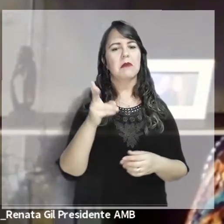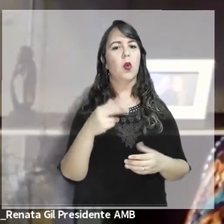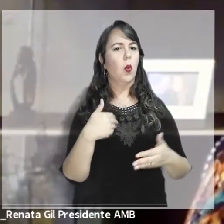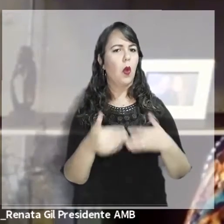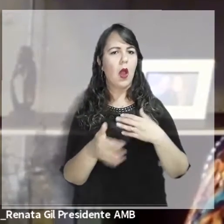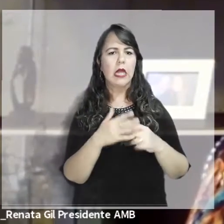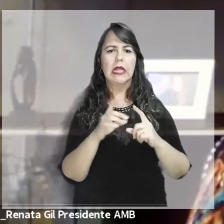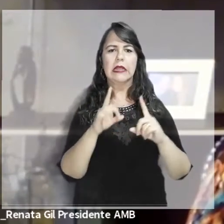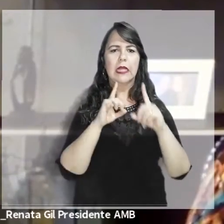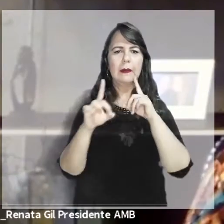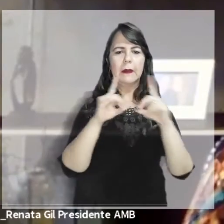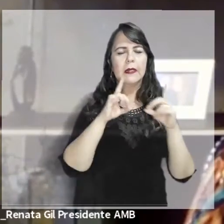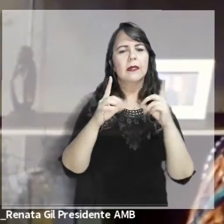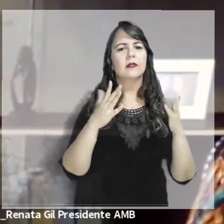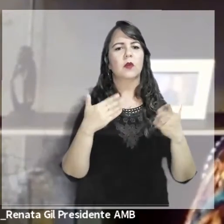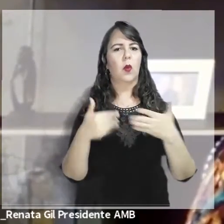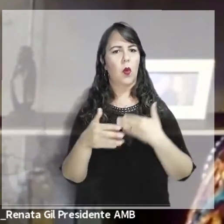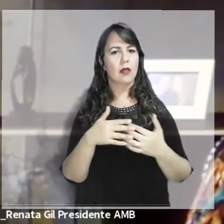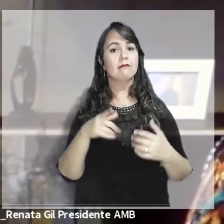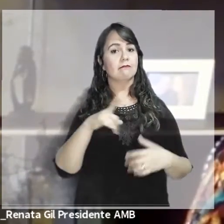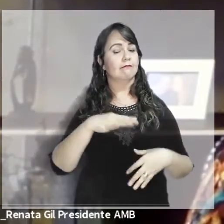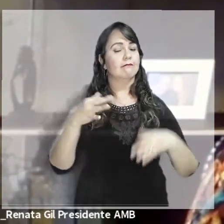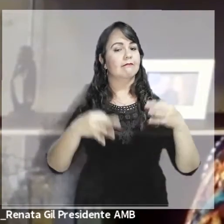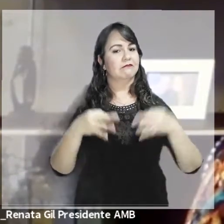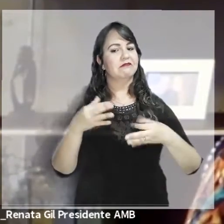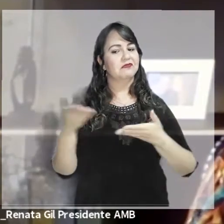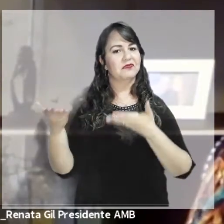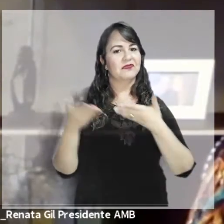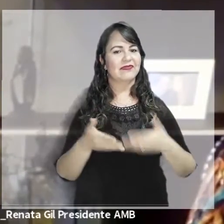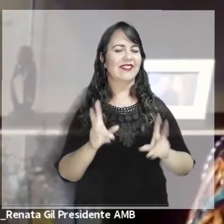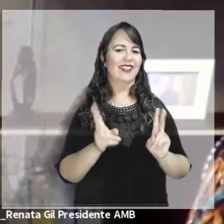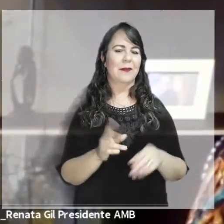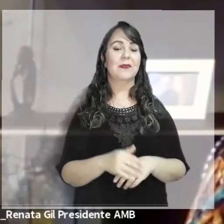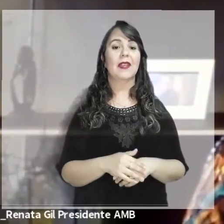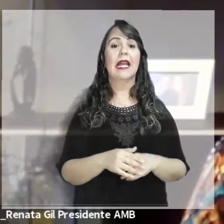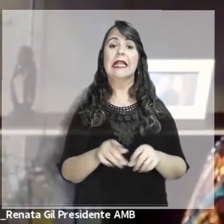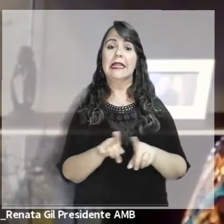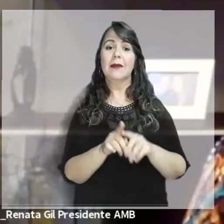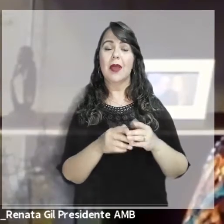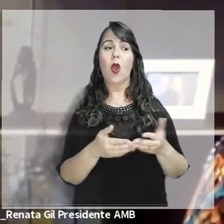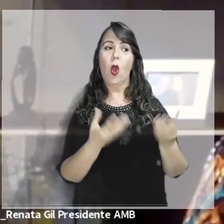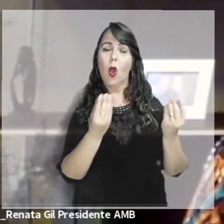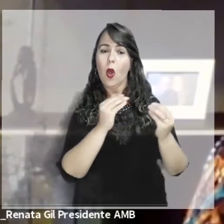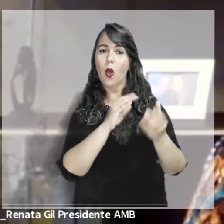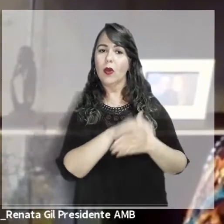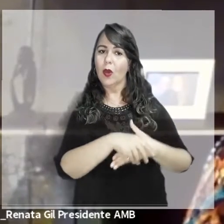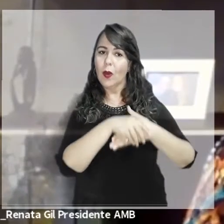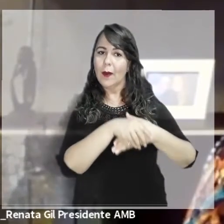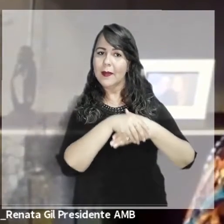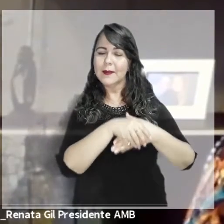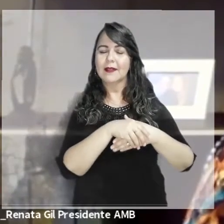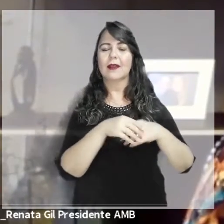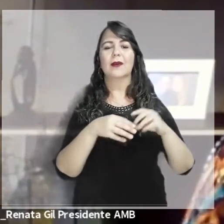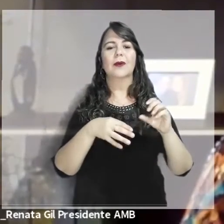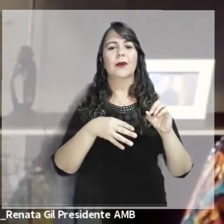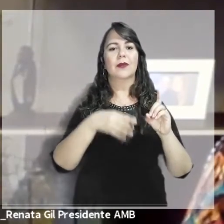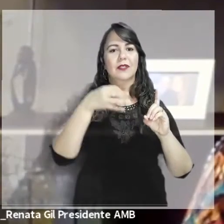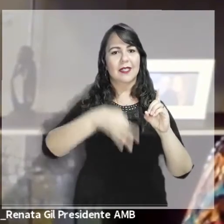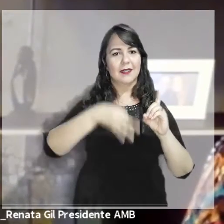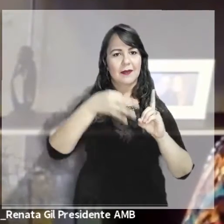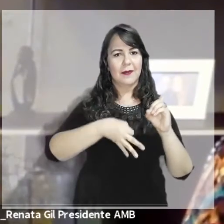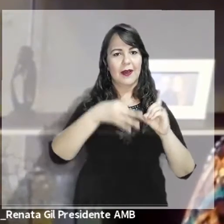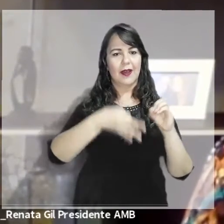por sua participação ativa em todos os debates que envolvem a magistratura. Cumprimentar o desembargador Romeu Neiva,